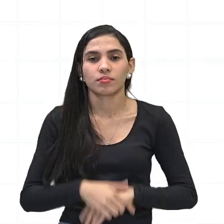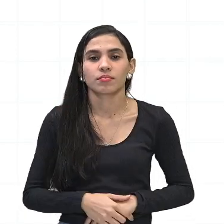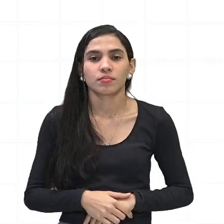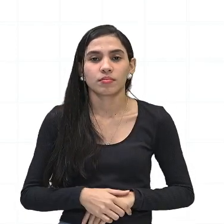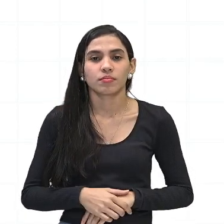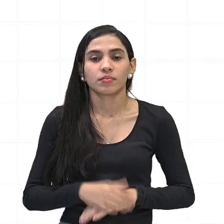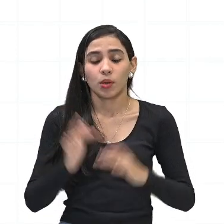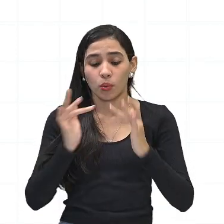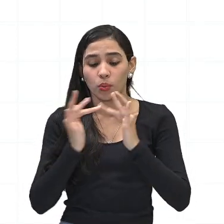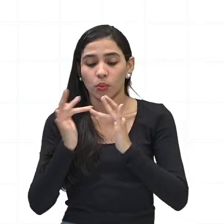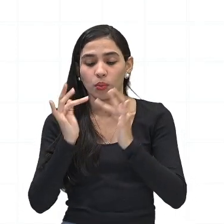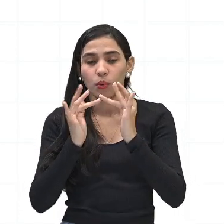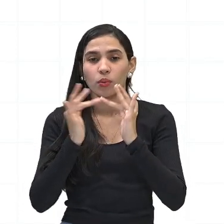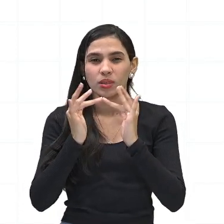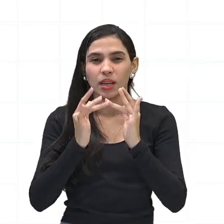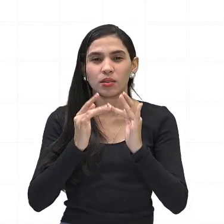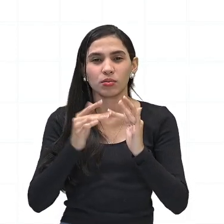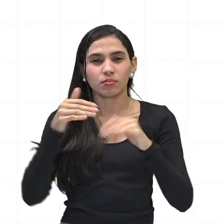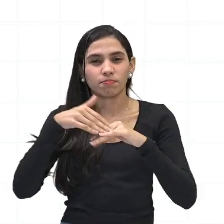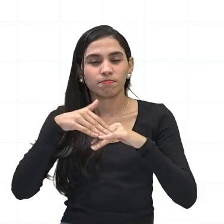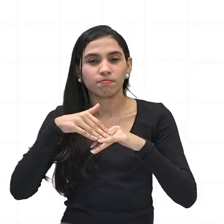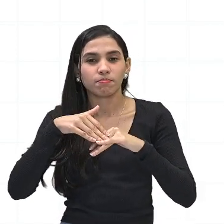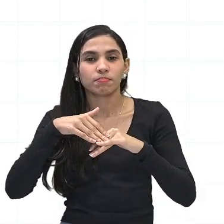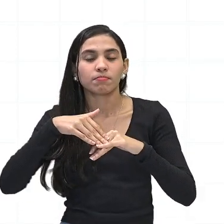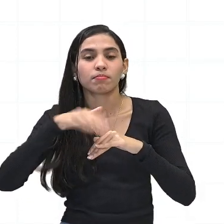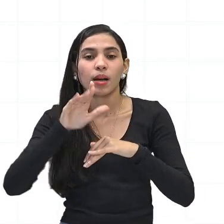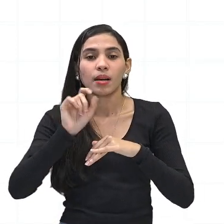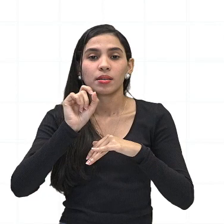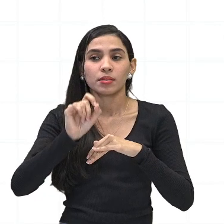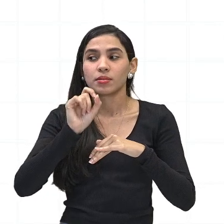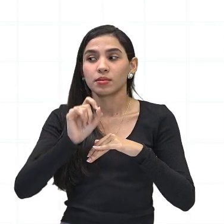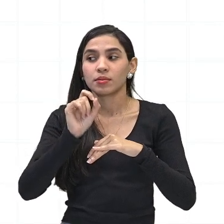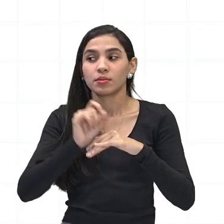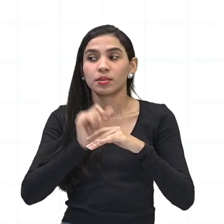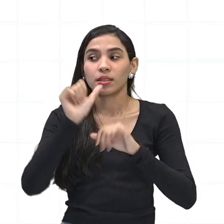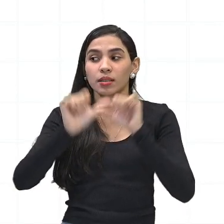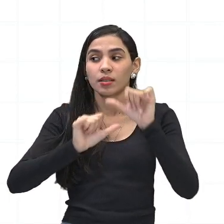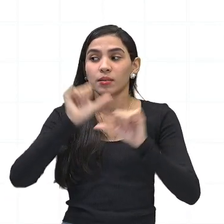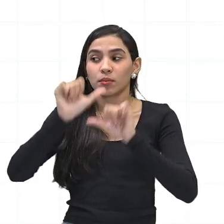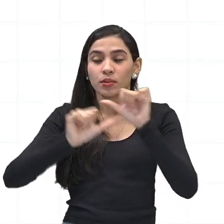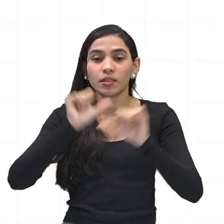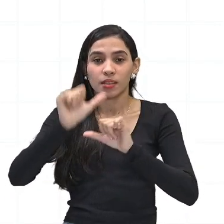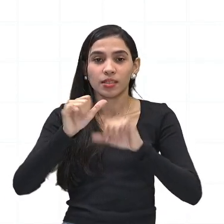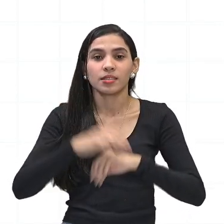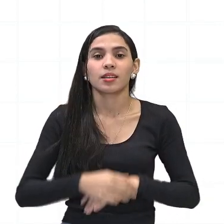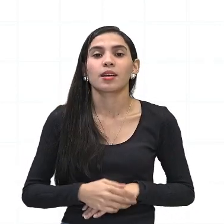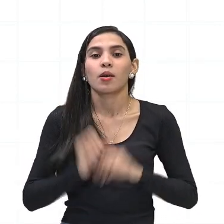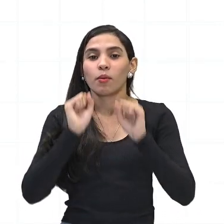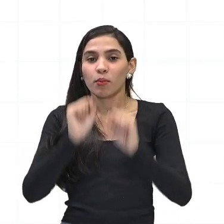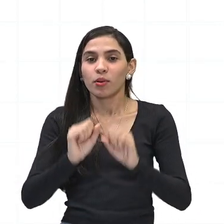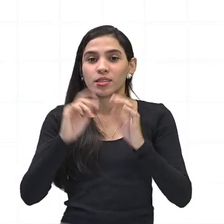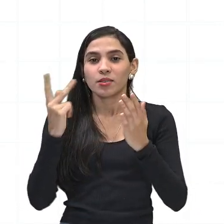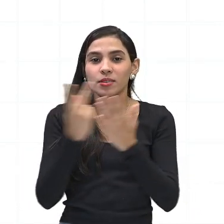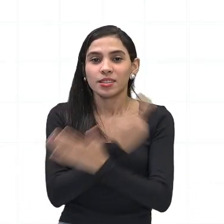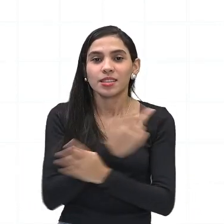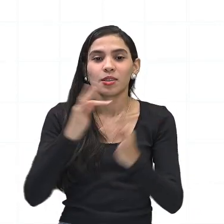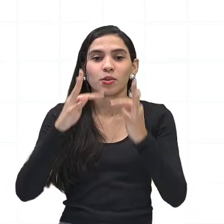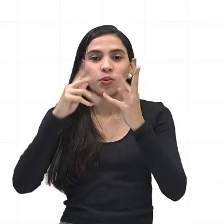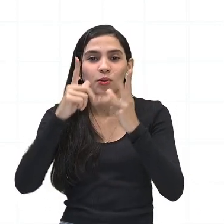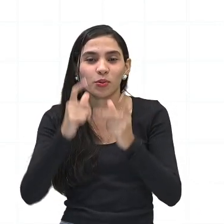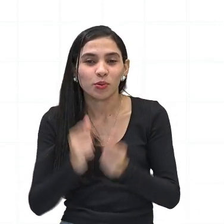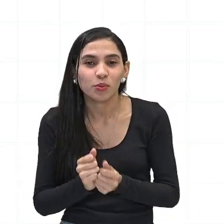mutação. Então, essa mutação ela pode ocorrer em toda a cadeia alimentar e por isso é